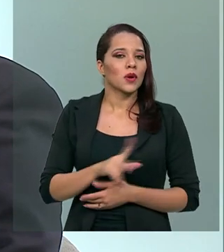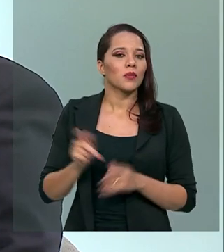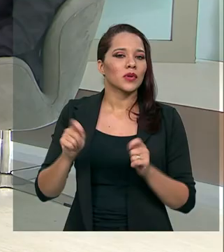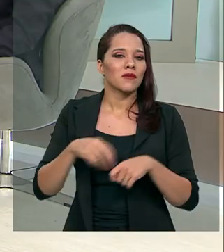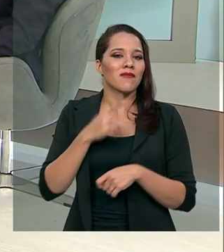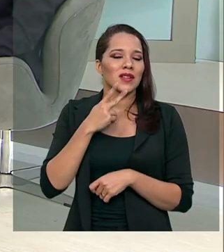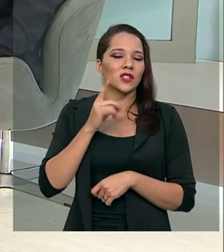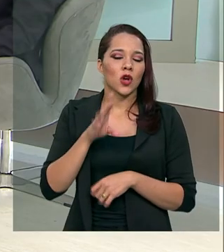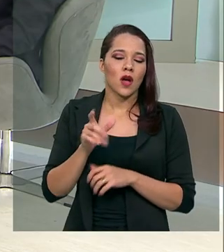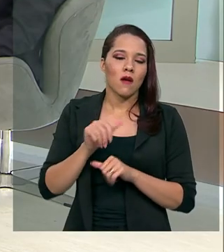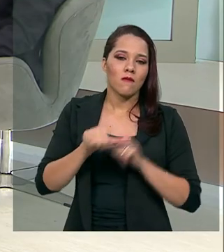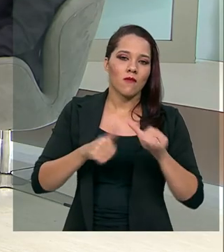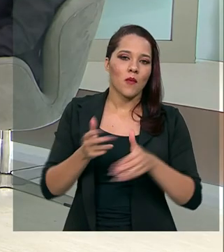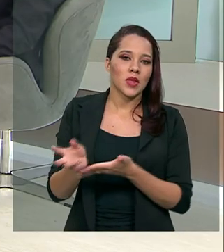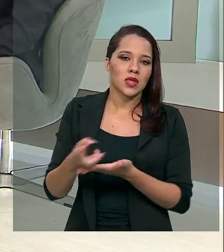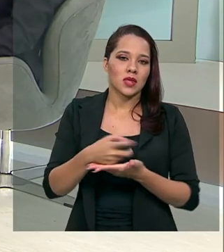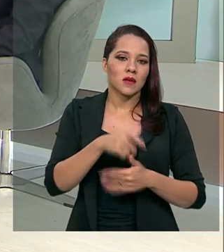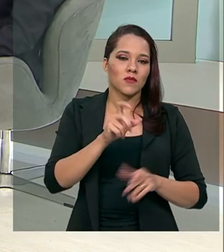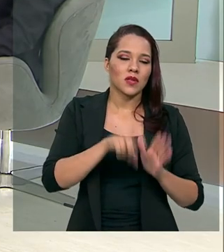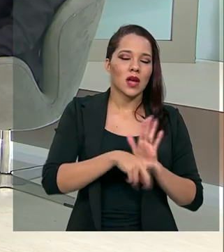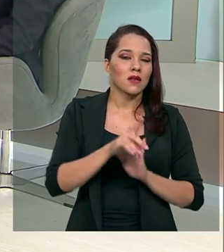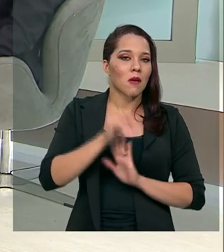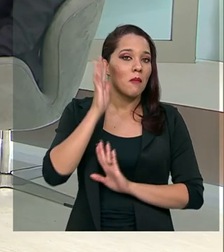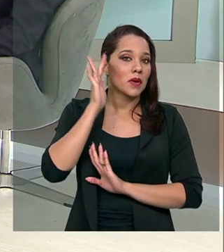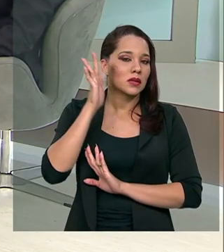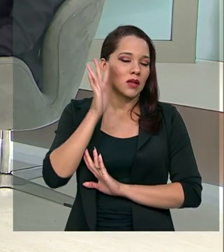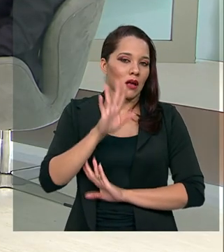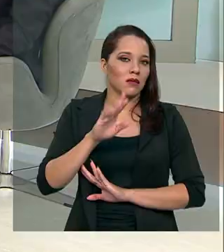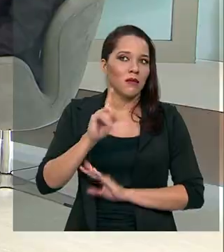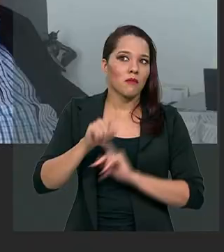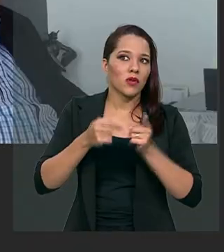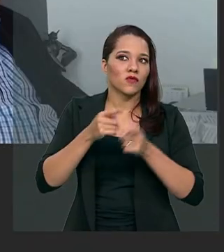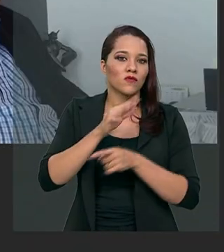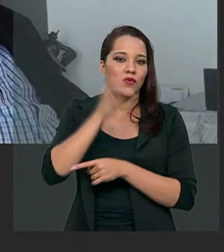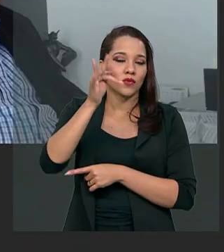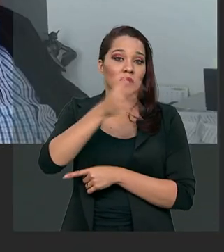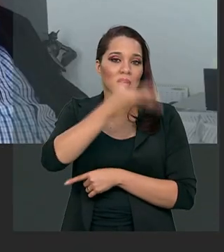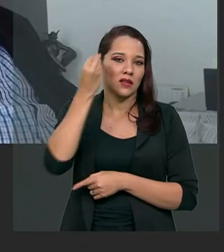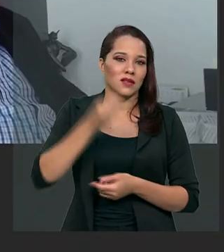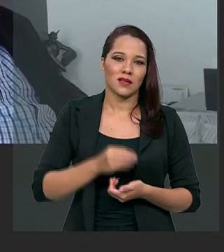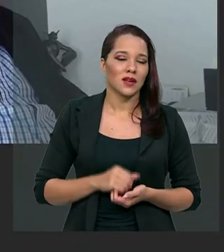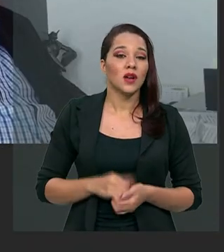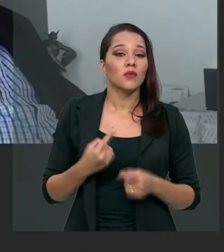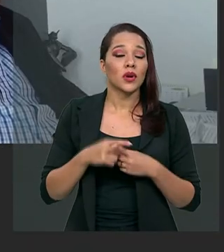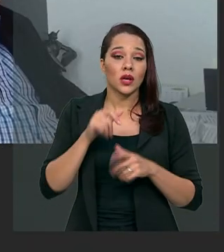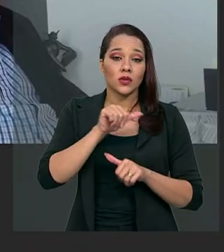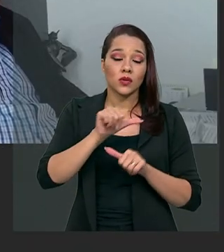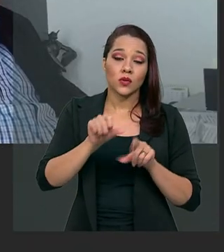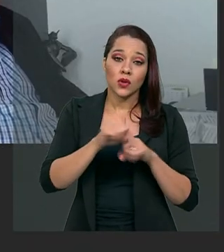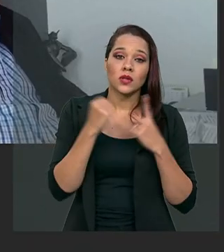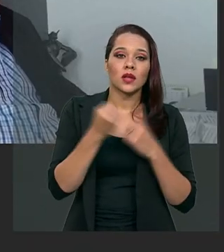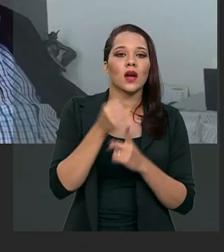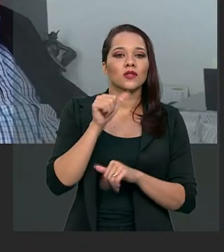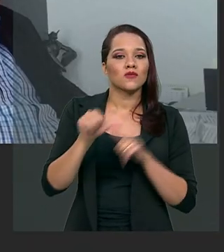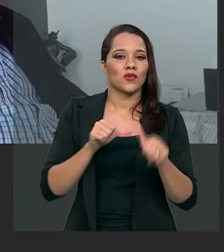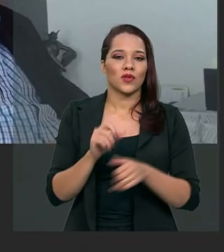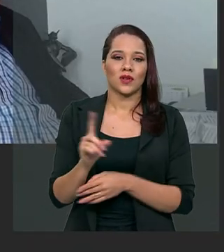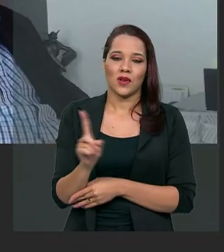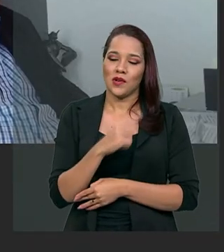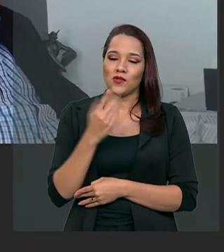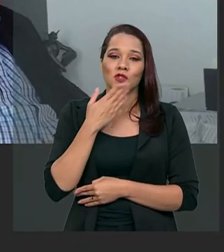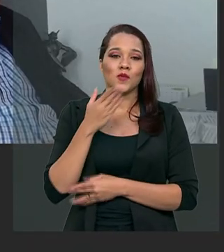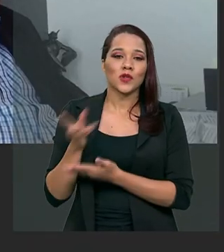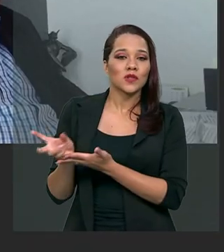a gente fazer uma reforma tributária e não pensarmos mais nisso. Porque a sociedade vai mudando, a nossa forma de tributar vai